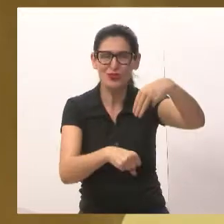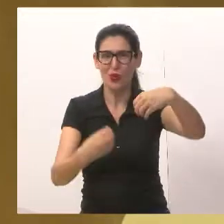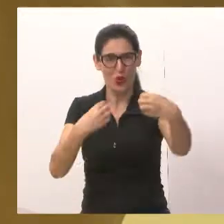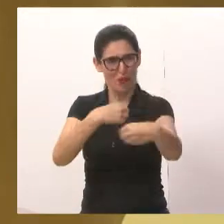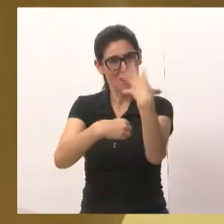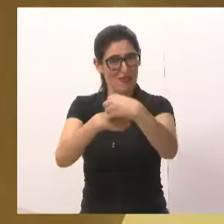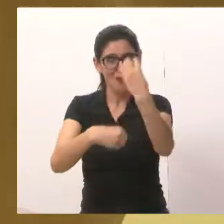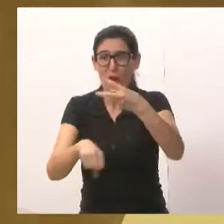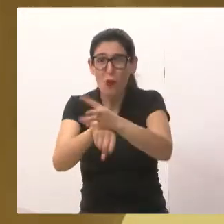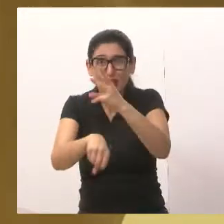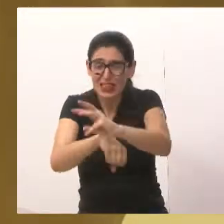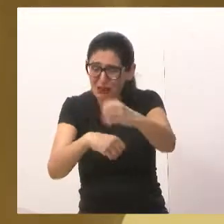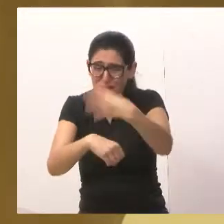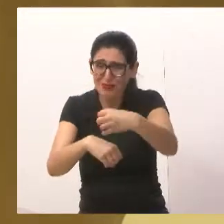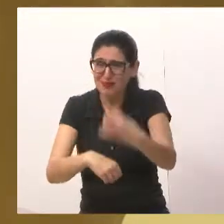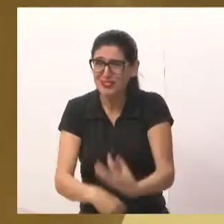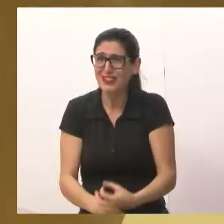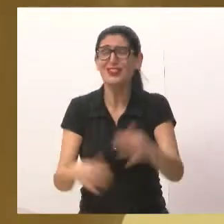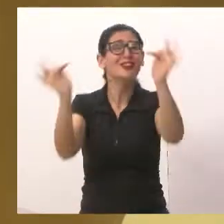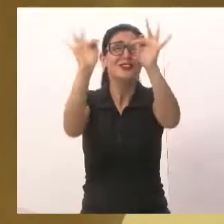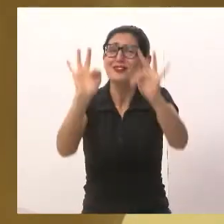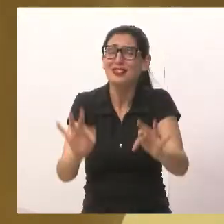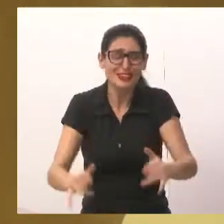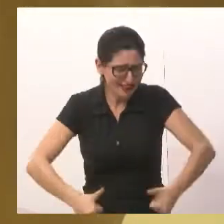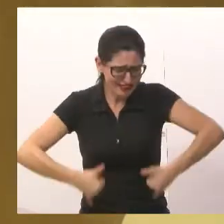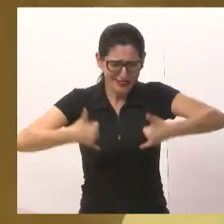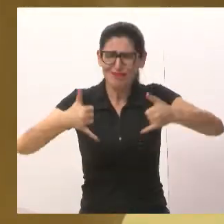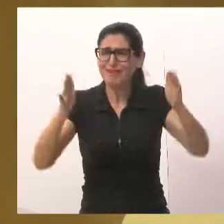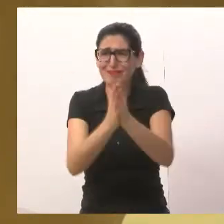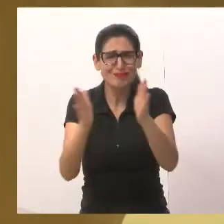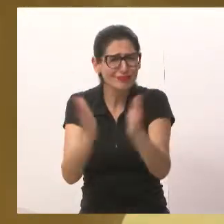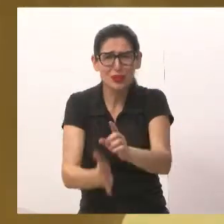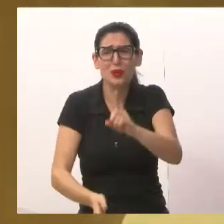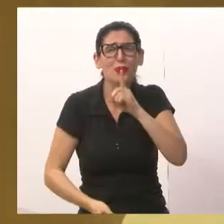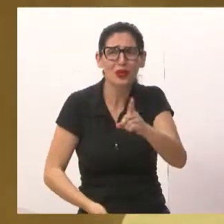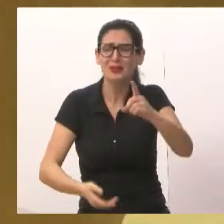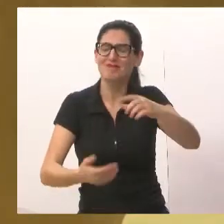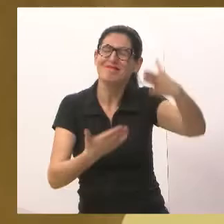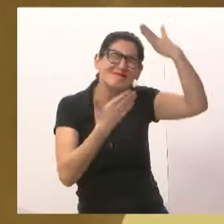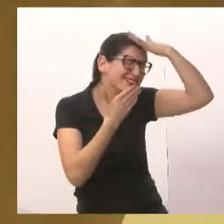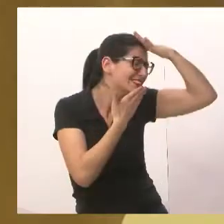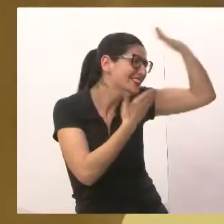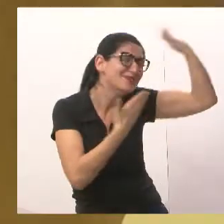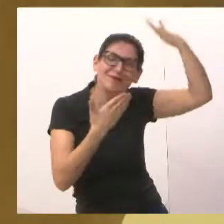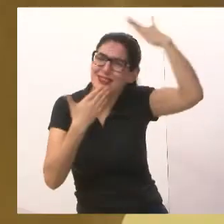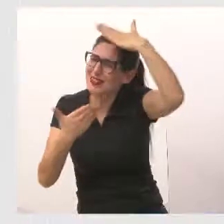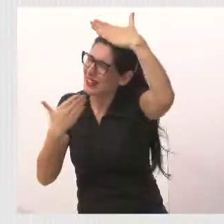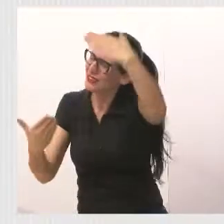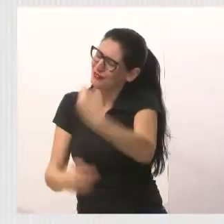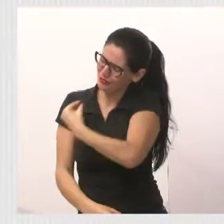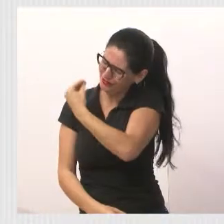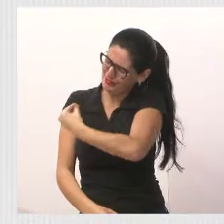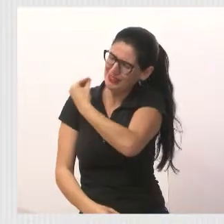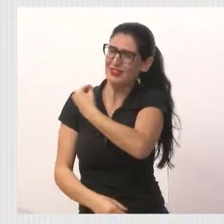amigos. Só tenho que agradecer. Vamos lá. Vou o slide.